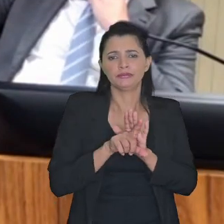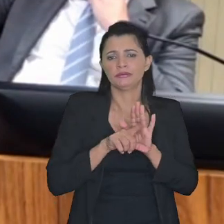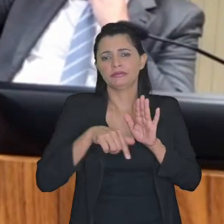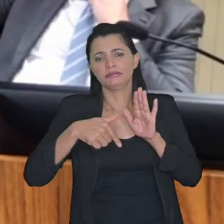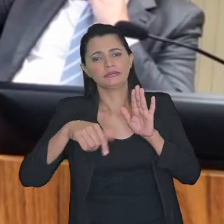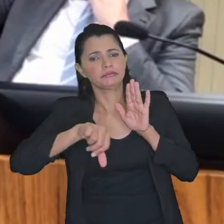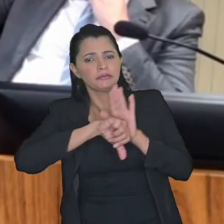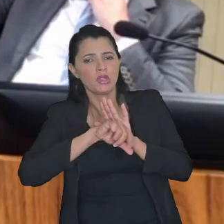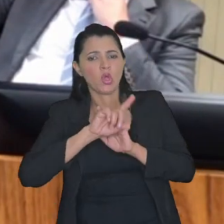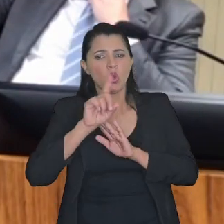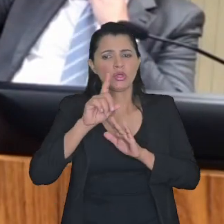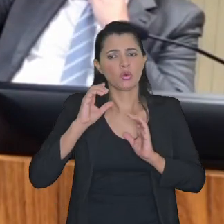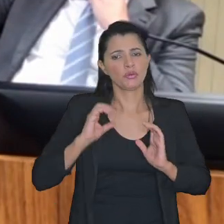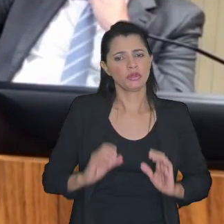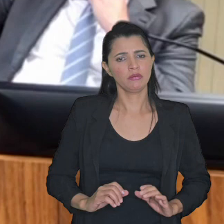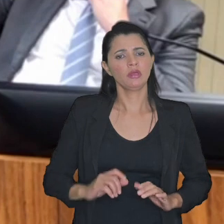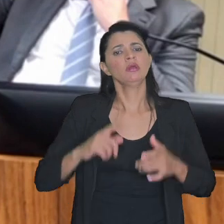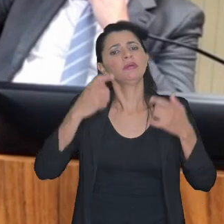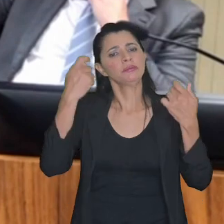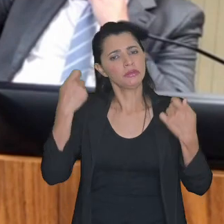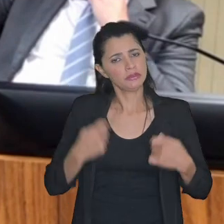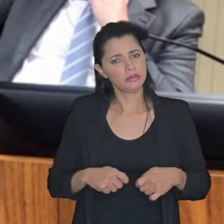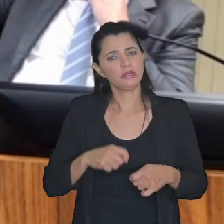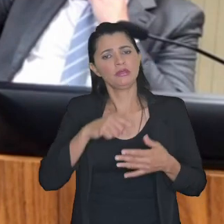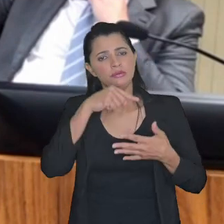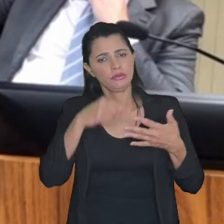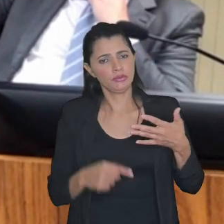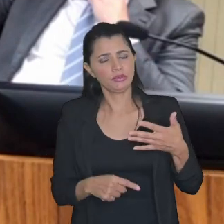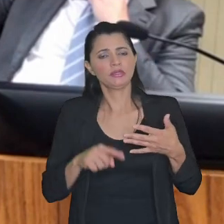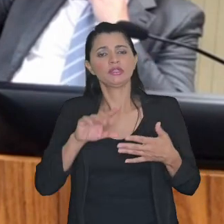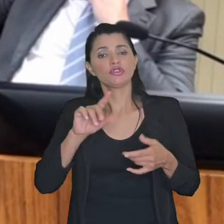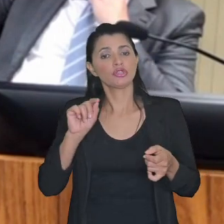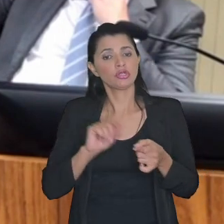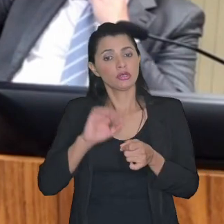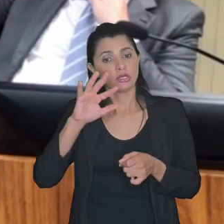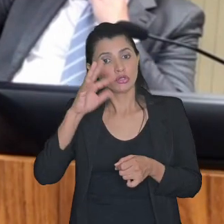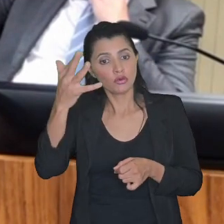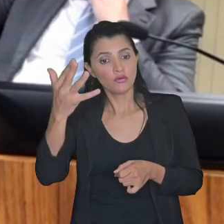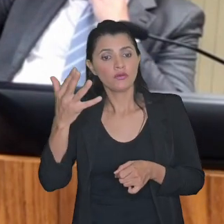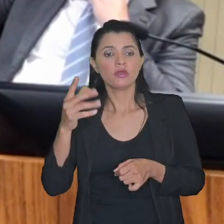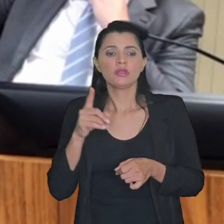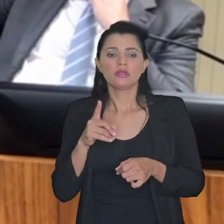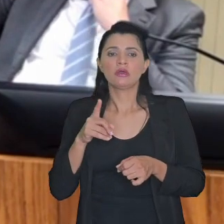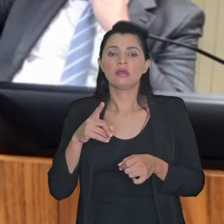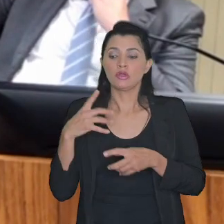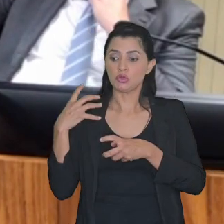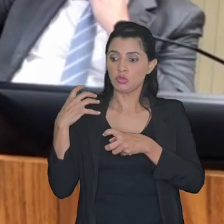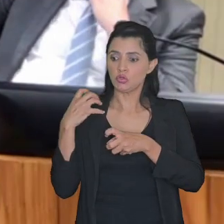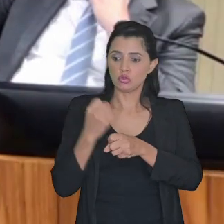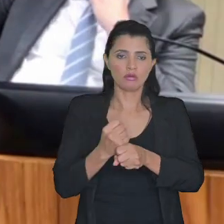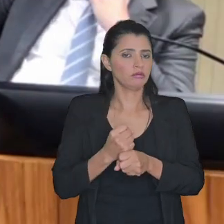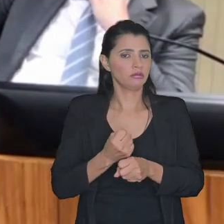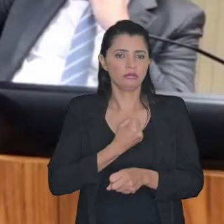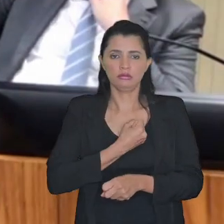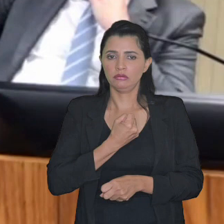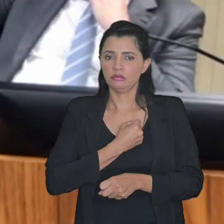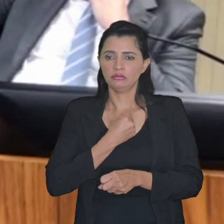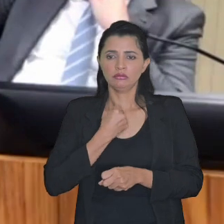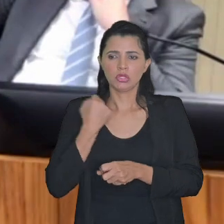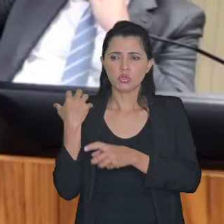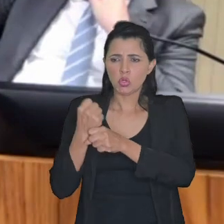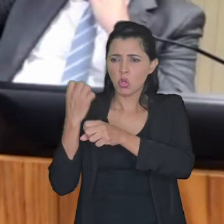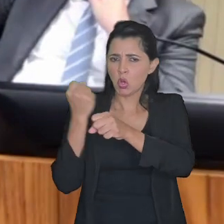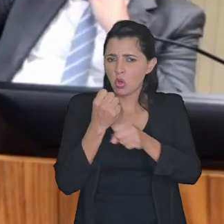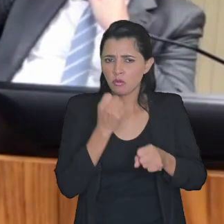determinados comportamentos é preciso que essas questões sejam resolvidas algoritmicamente à